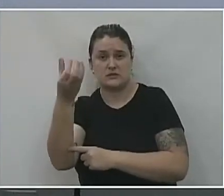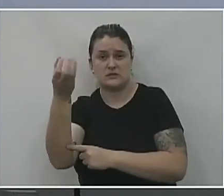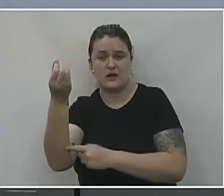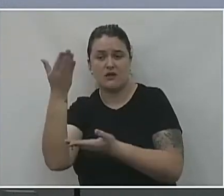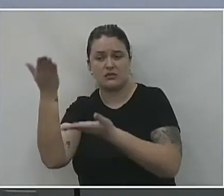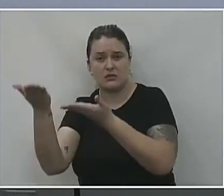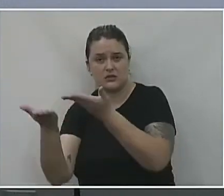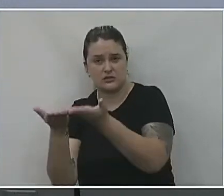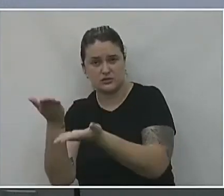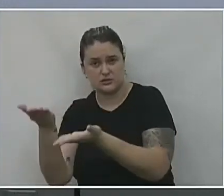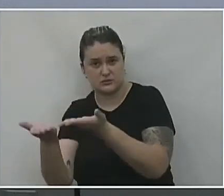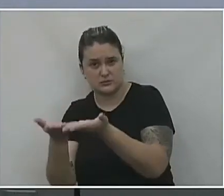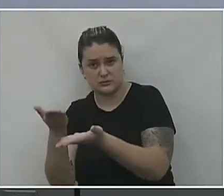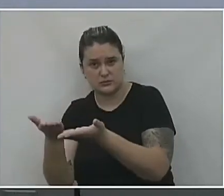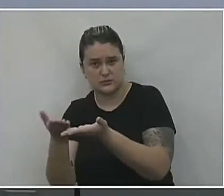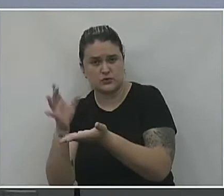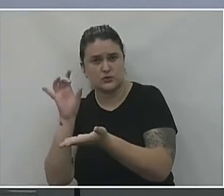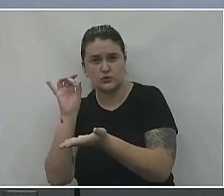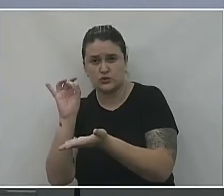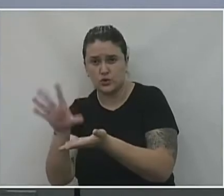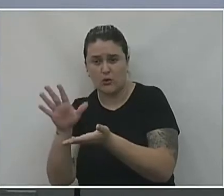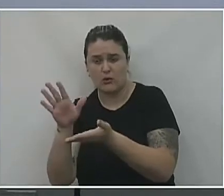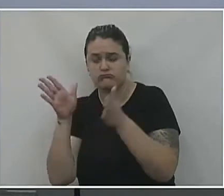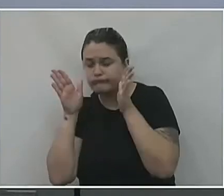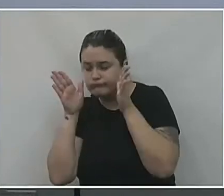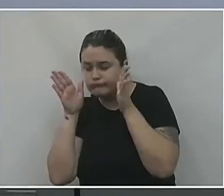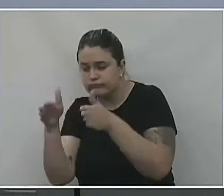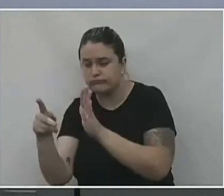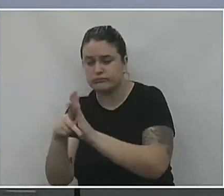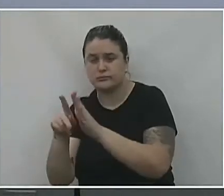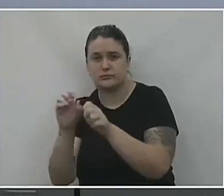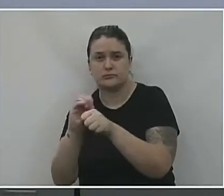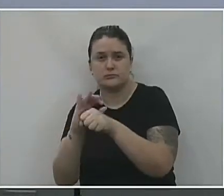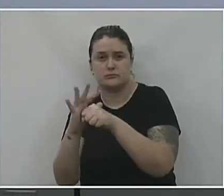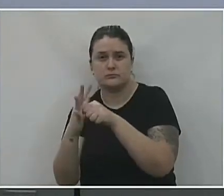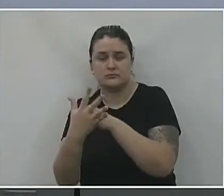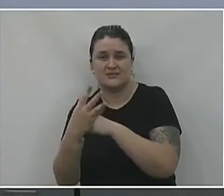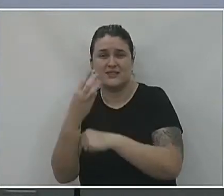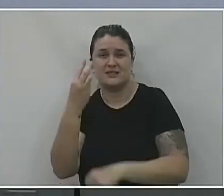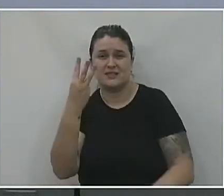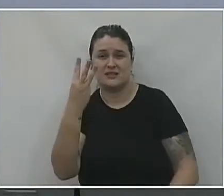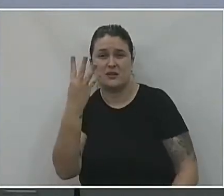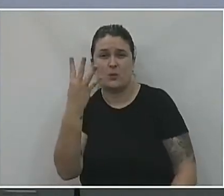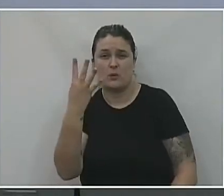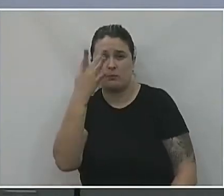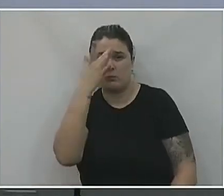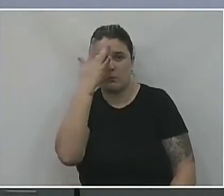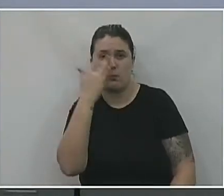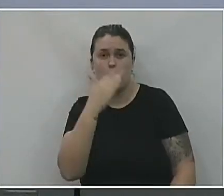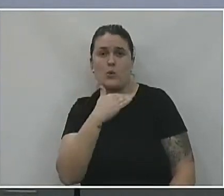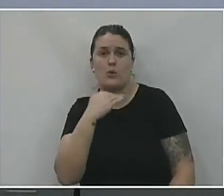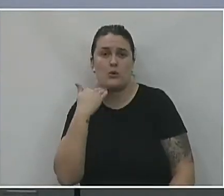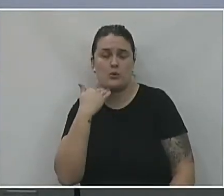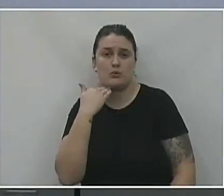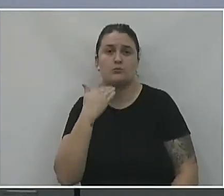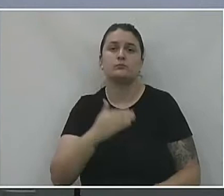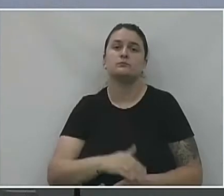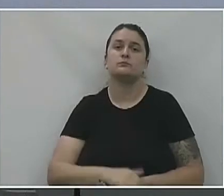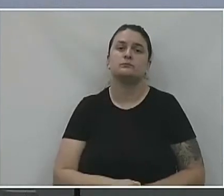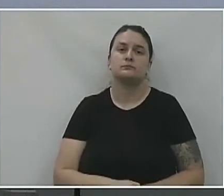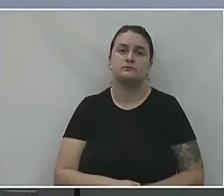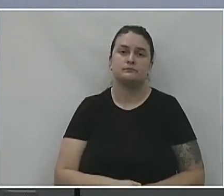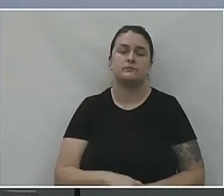somente atendimentos do COVID. E 34 óbitos, totalizando 0,6%.